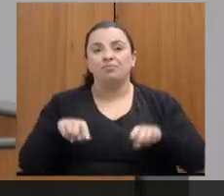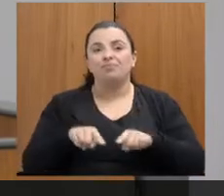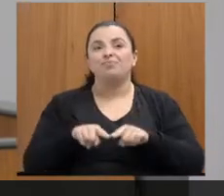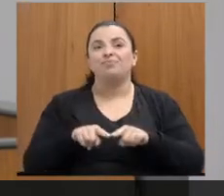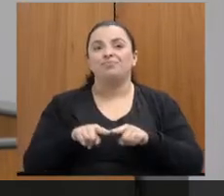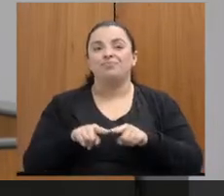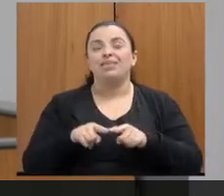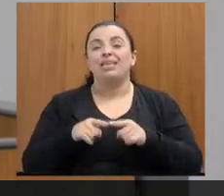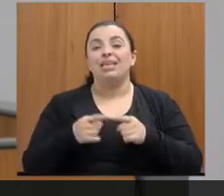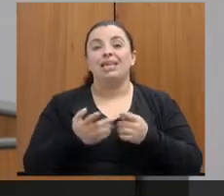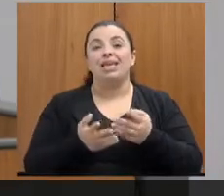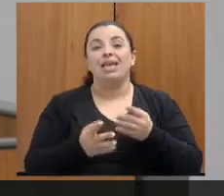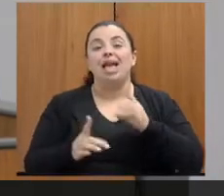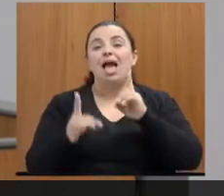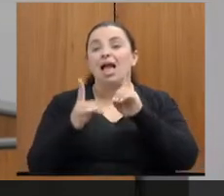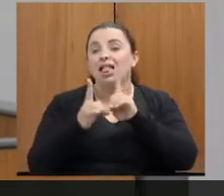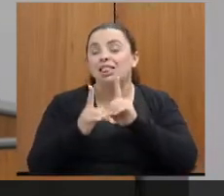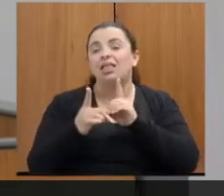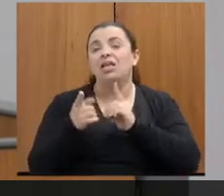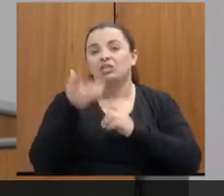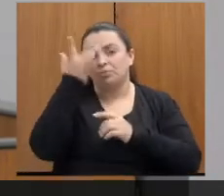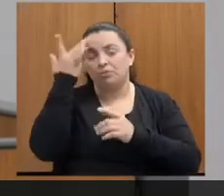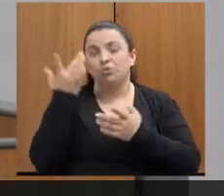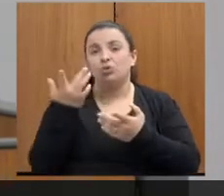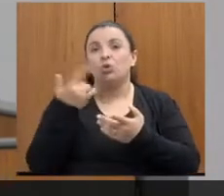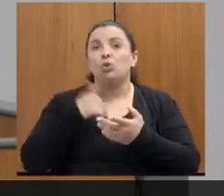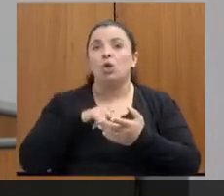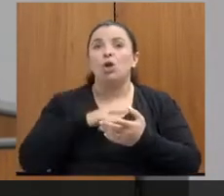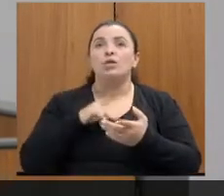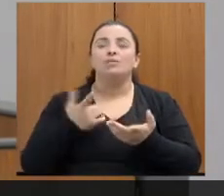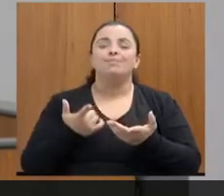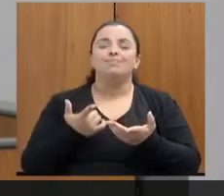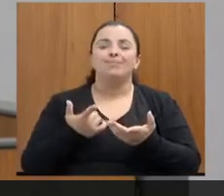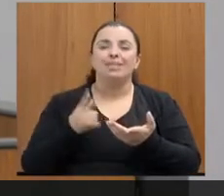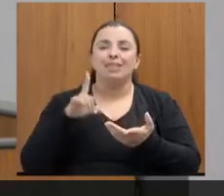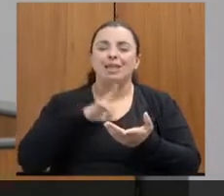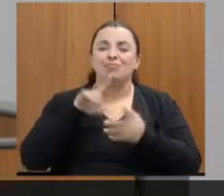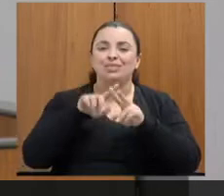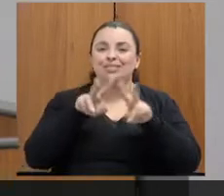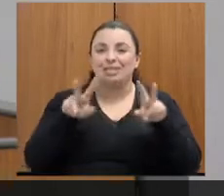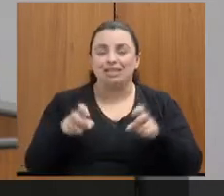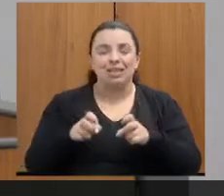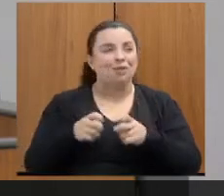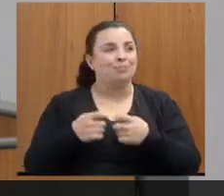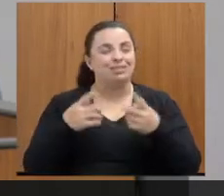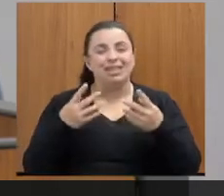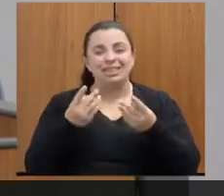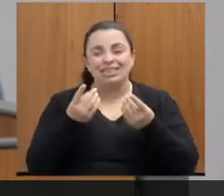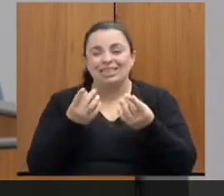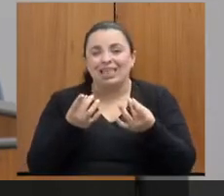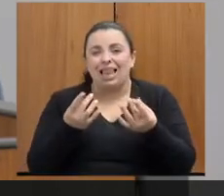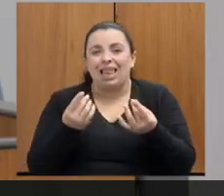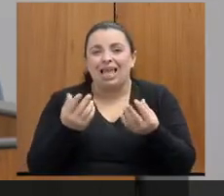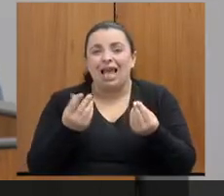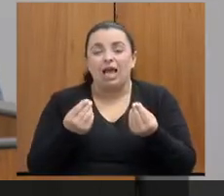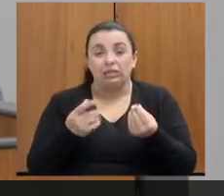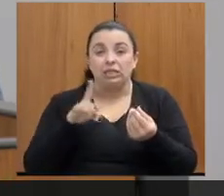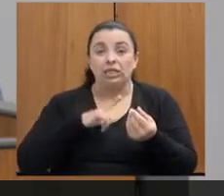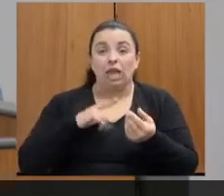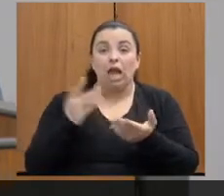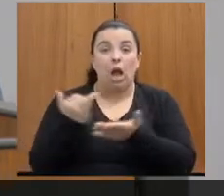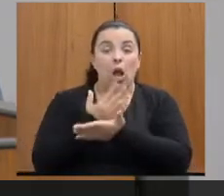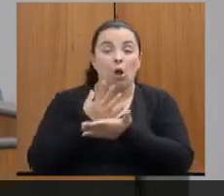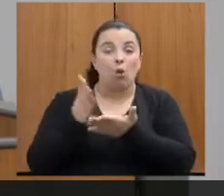Nós que estamos na ponta, lidando com essas questões tão frágeis e delicadas no dia a dia, tem histórias que nos mobilizam muito,